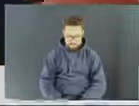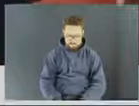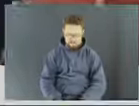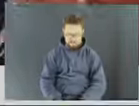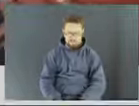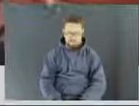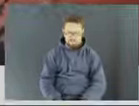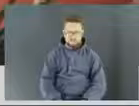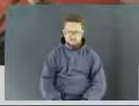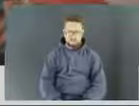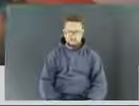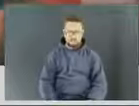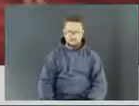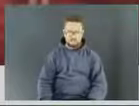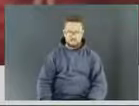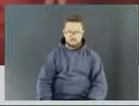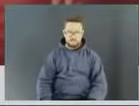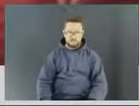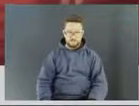Acho que está sem som.